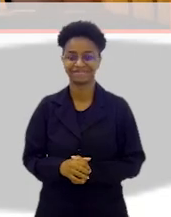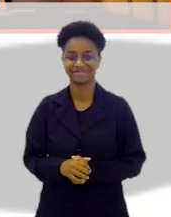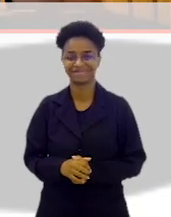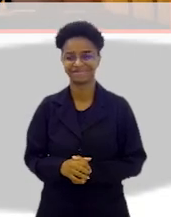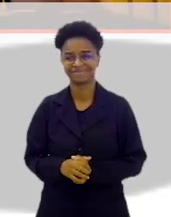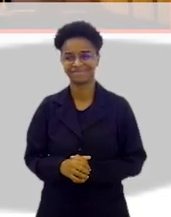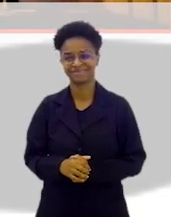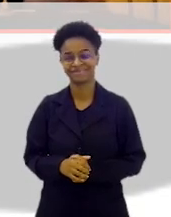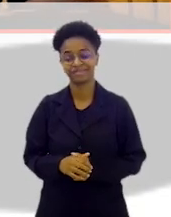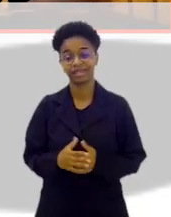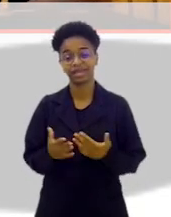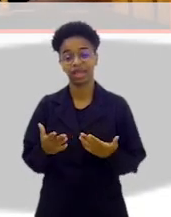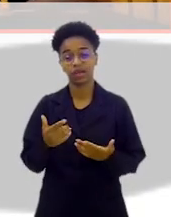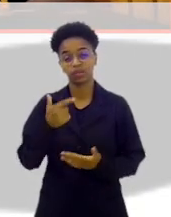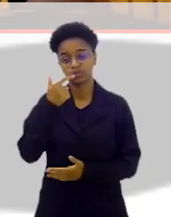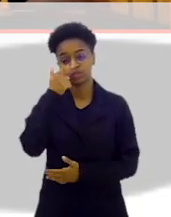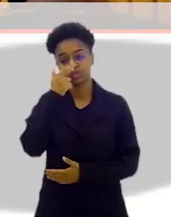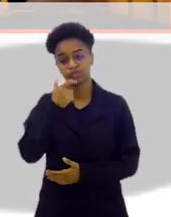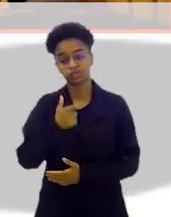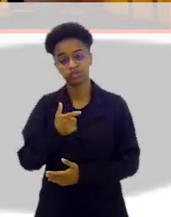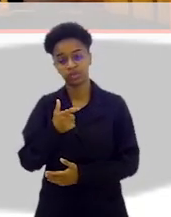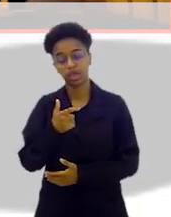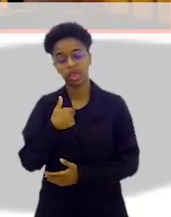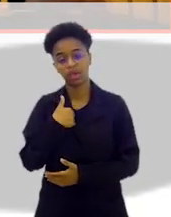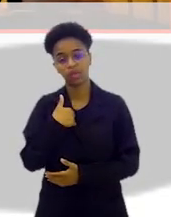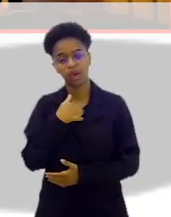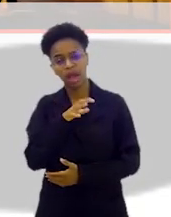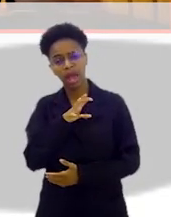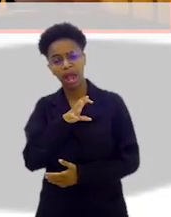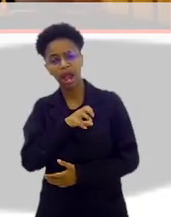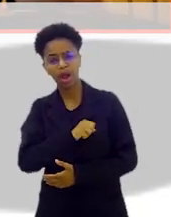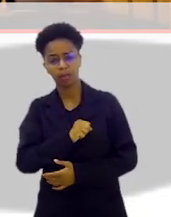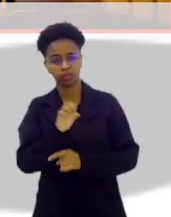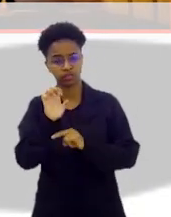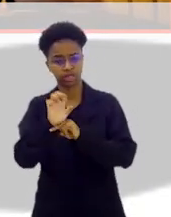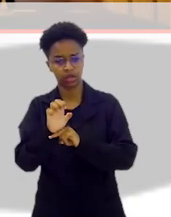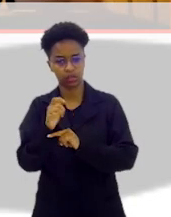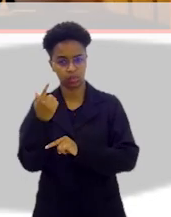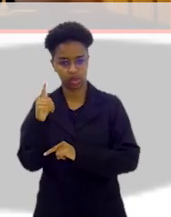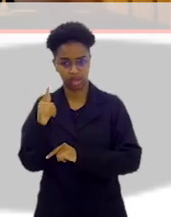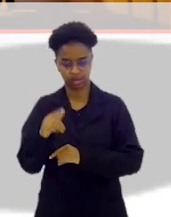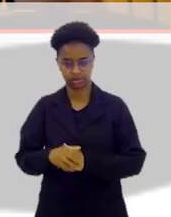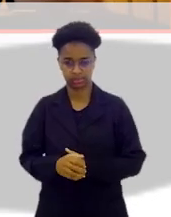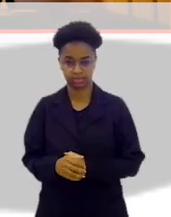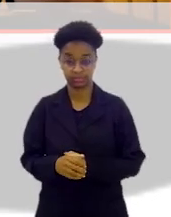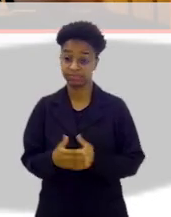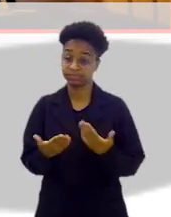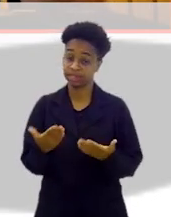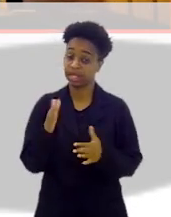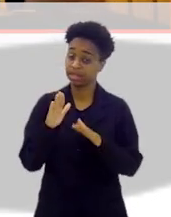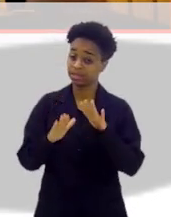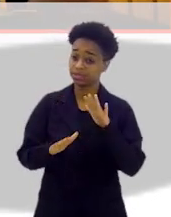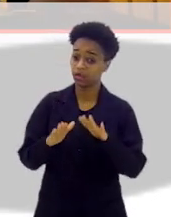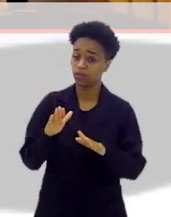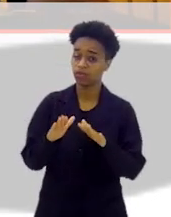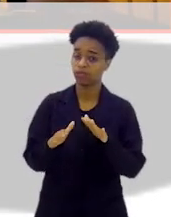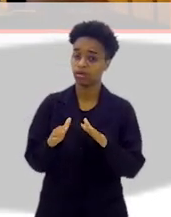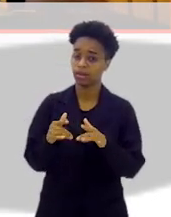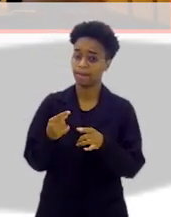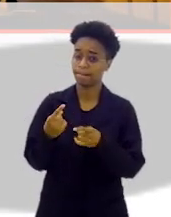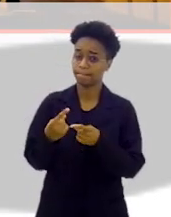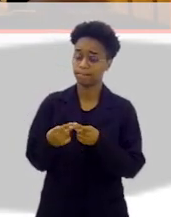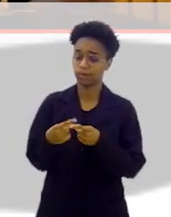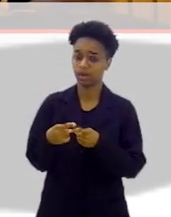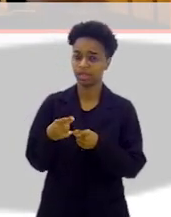Eu sou fascinado com a cidade de Goiás. Talvez pelo